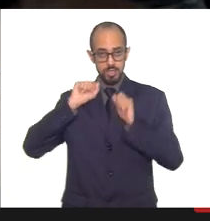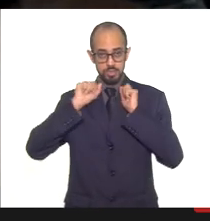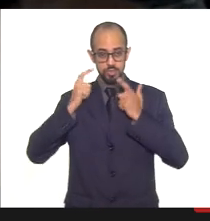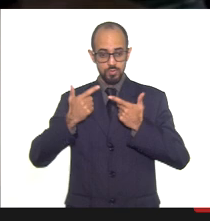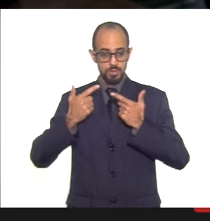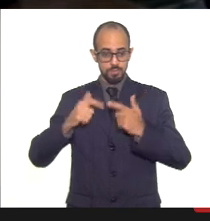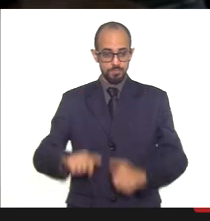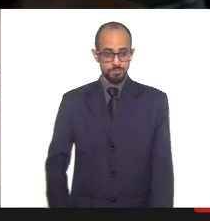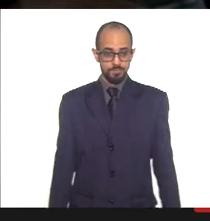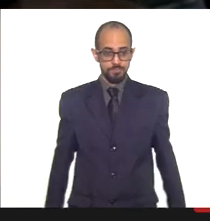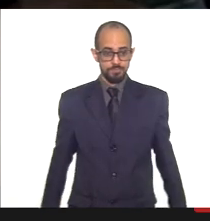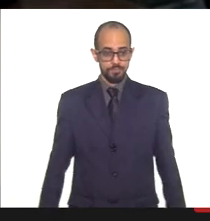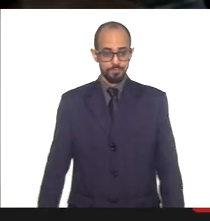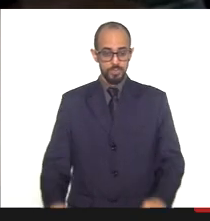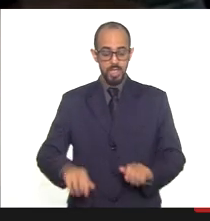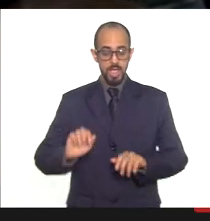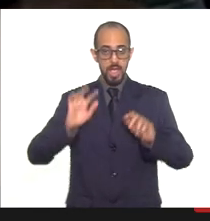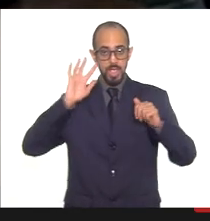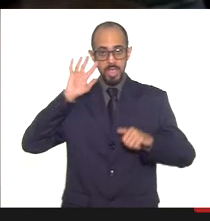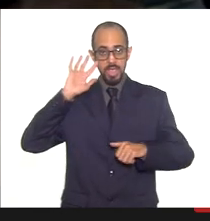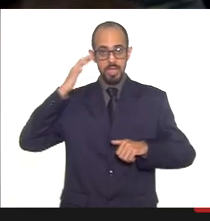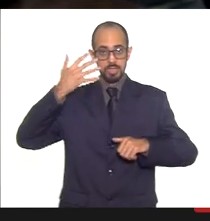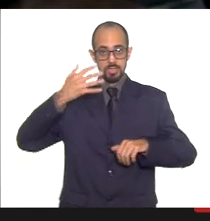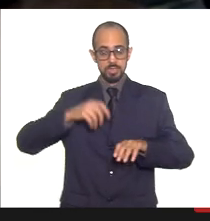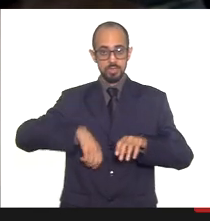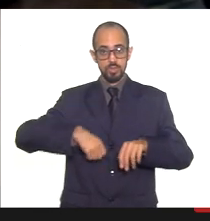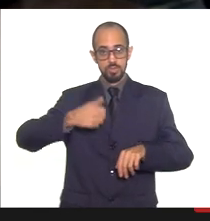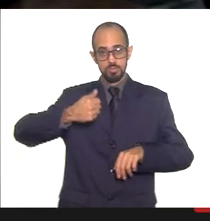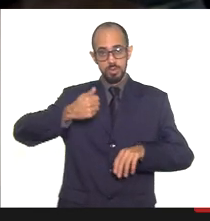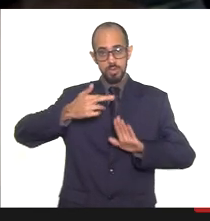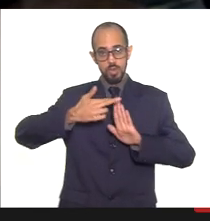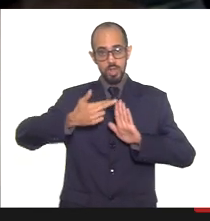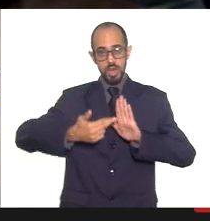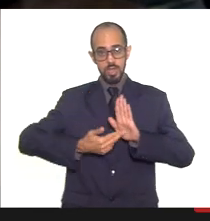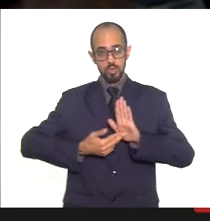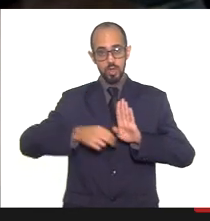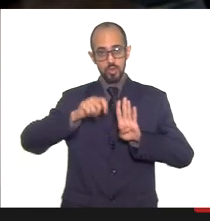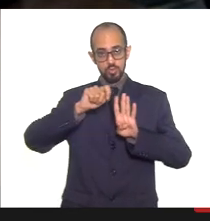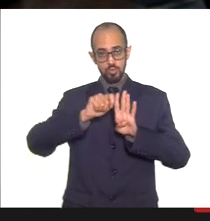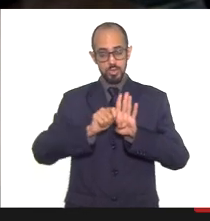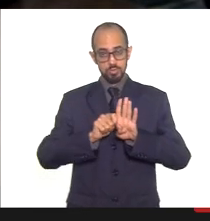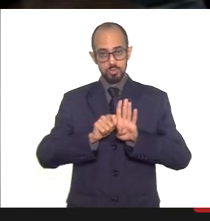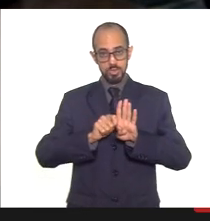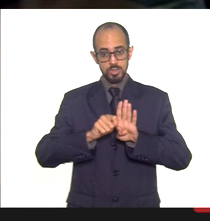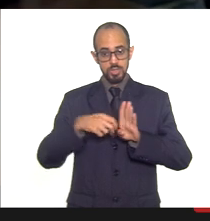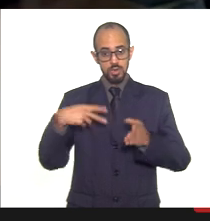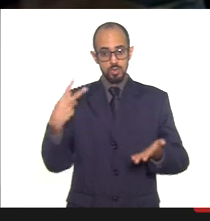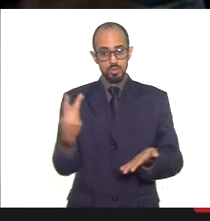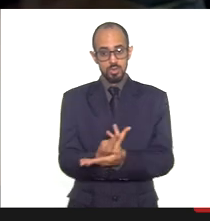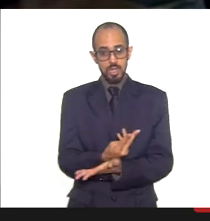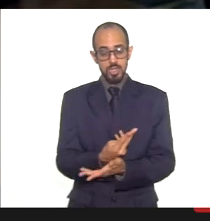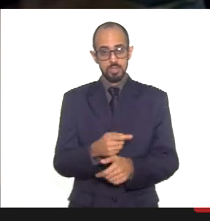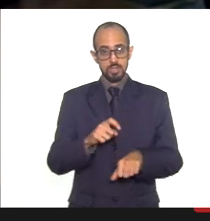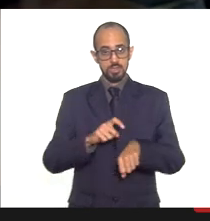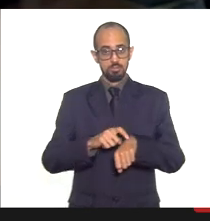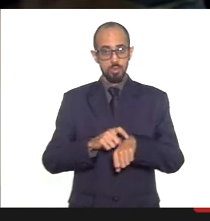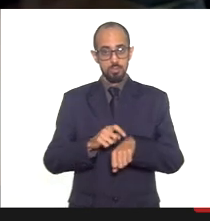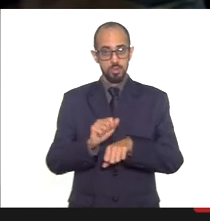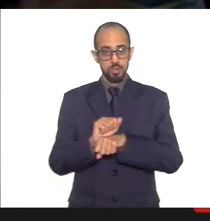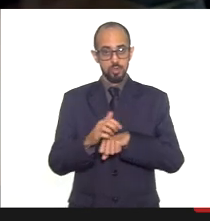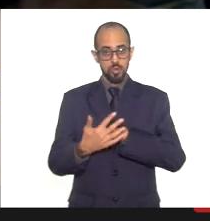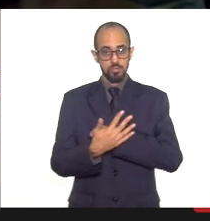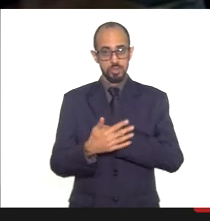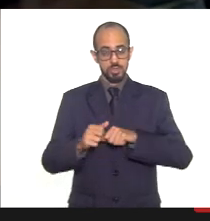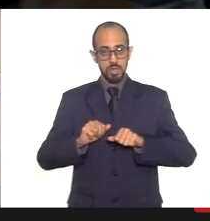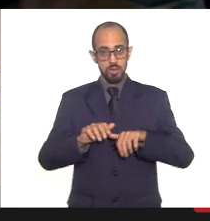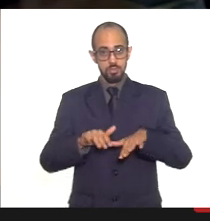A realização desse primeiro relatório quadrimestral 2021 ocorre ainda durante a vigência da pandemia de Covid-19